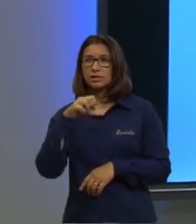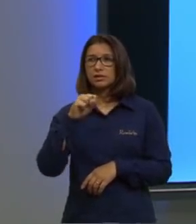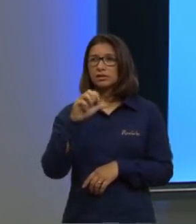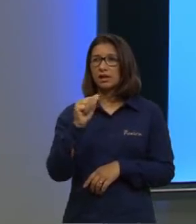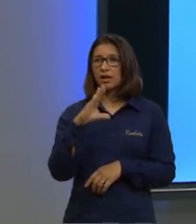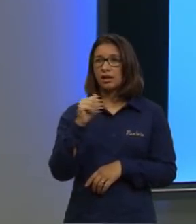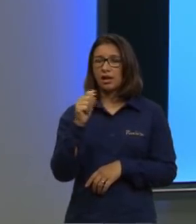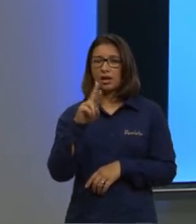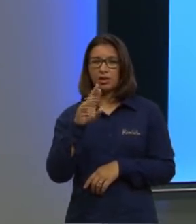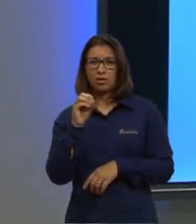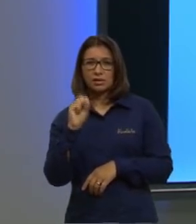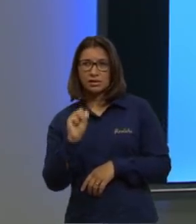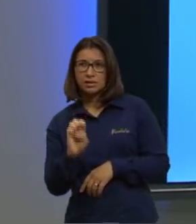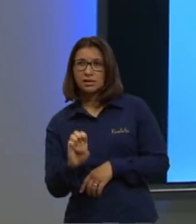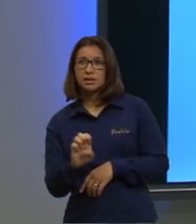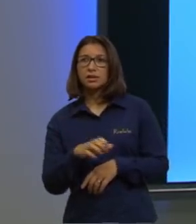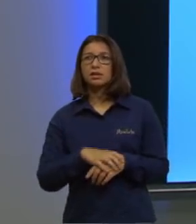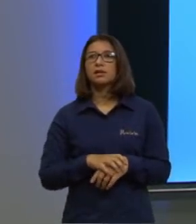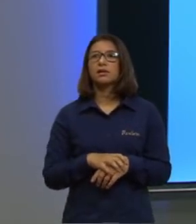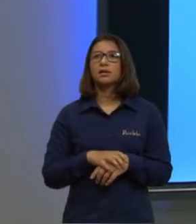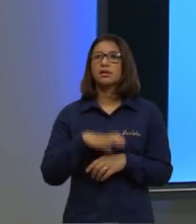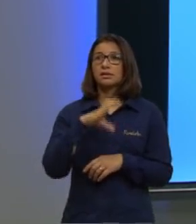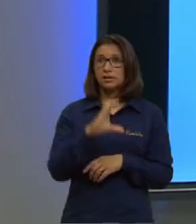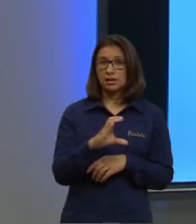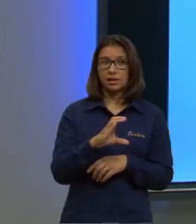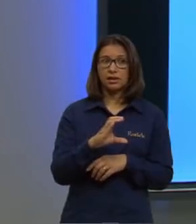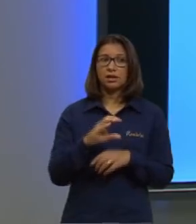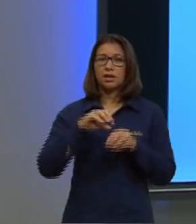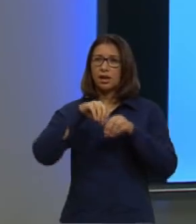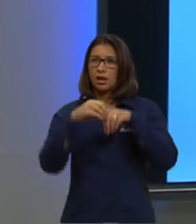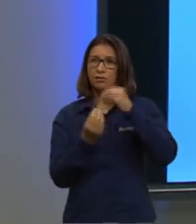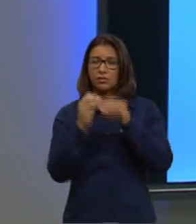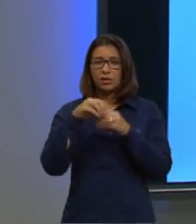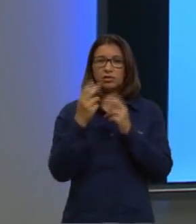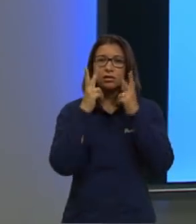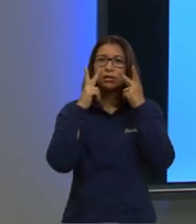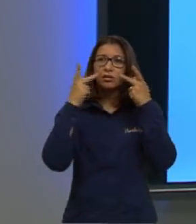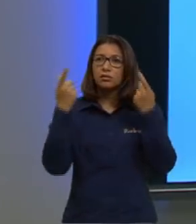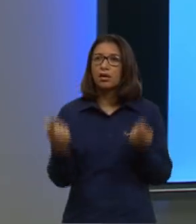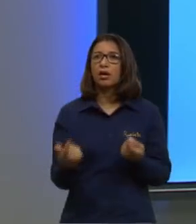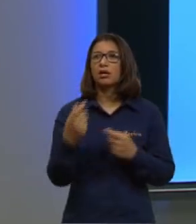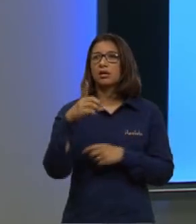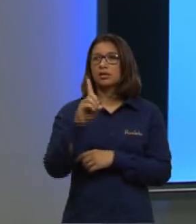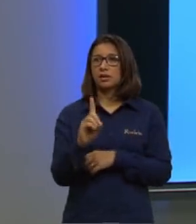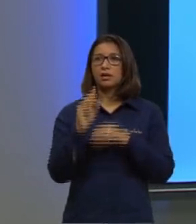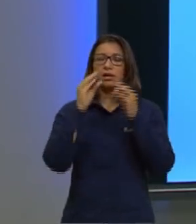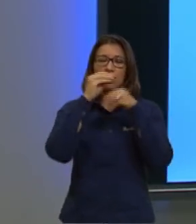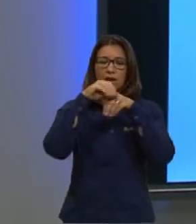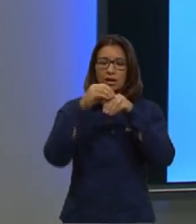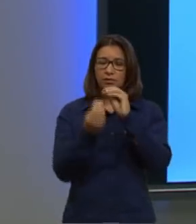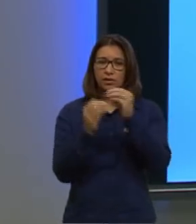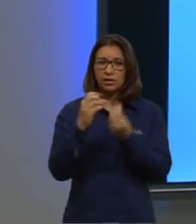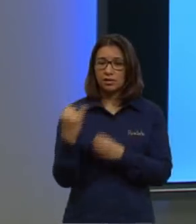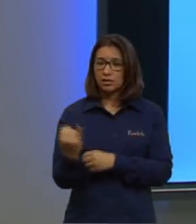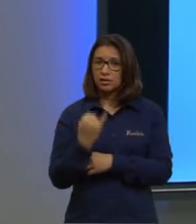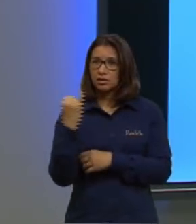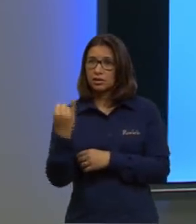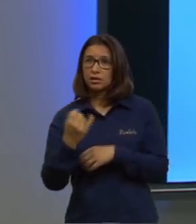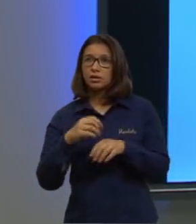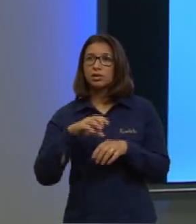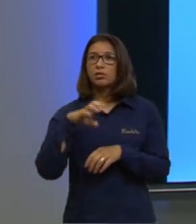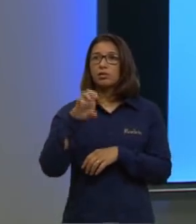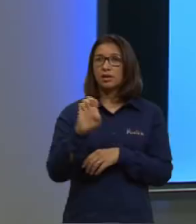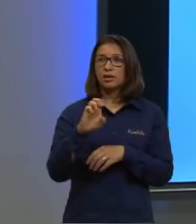aminoácidos naturais D aminoácidos essenciais ou E